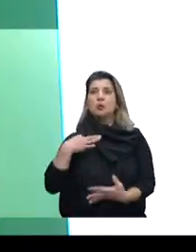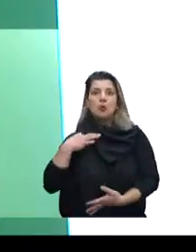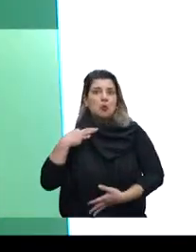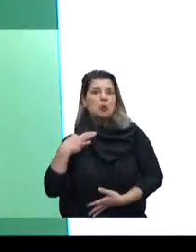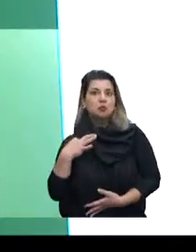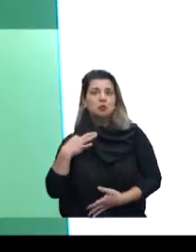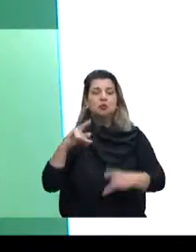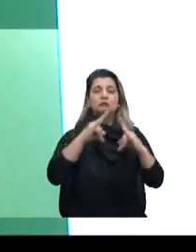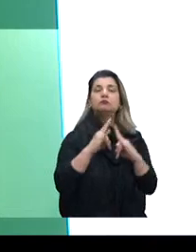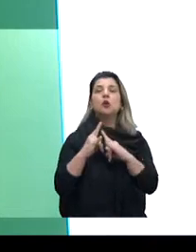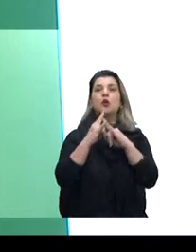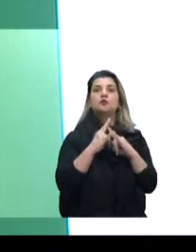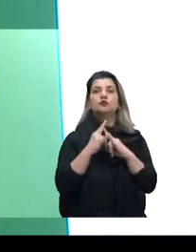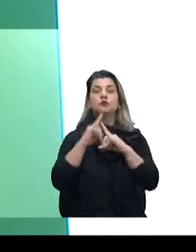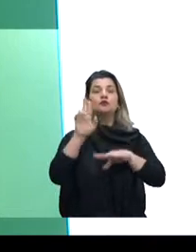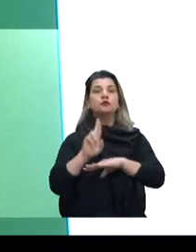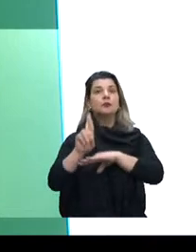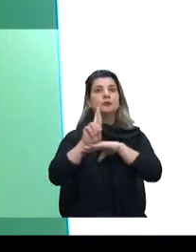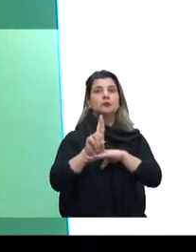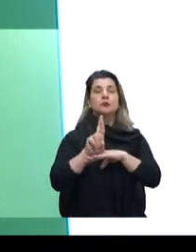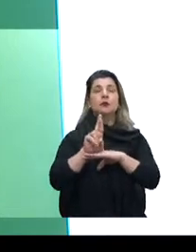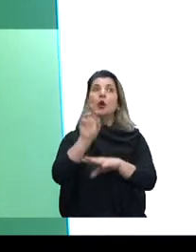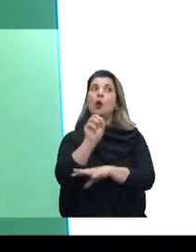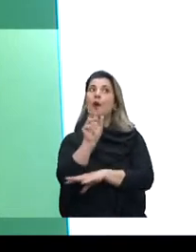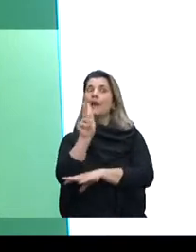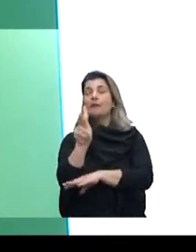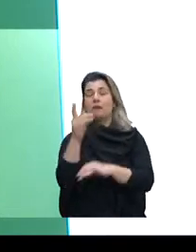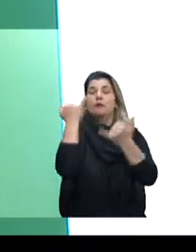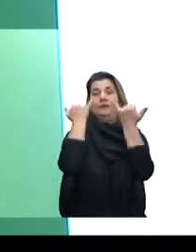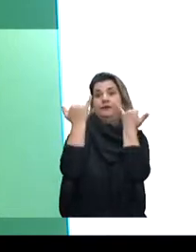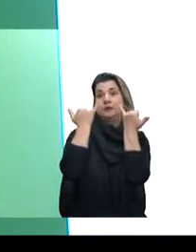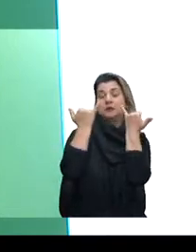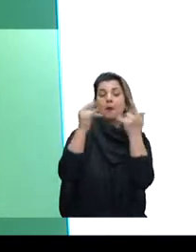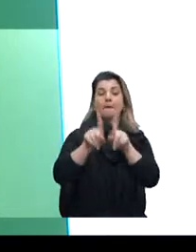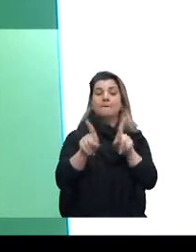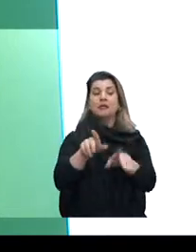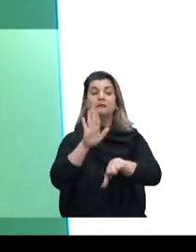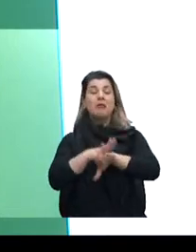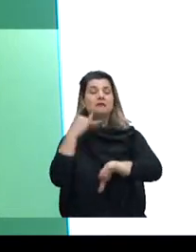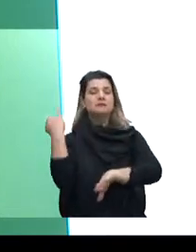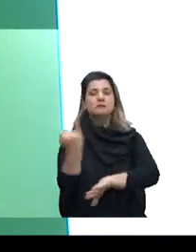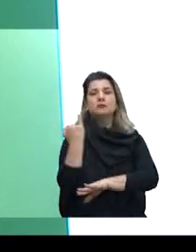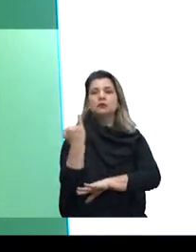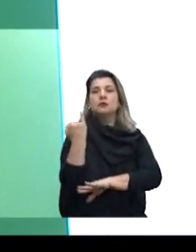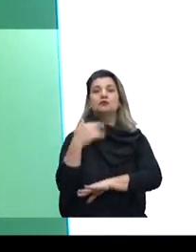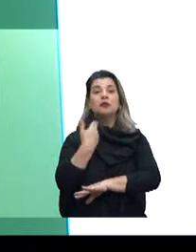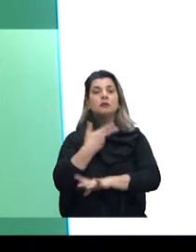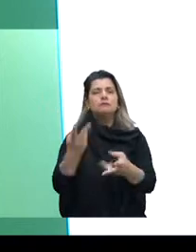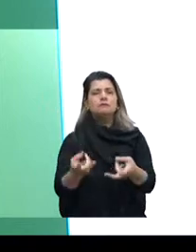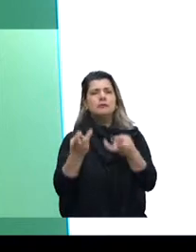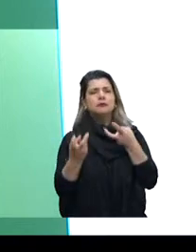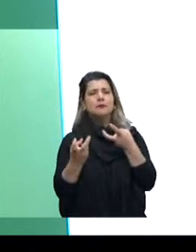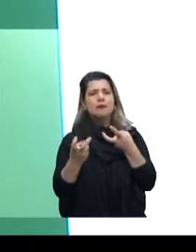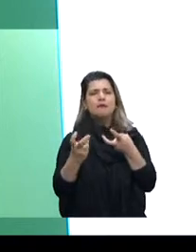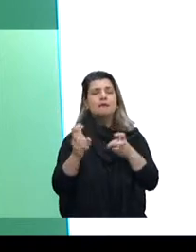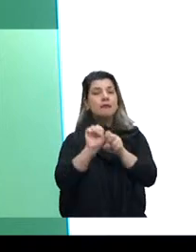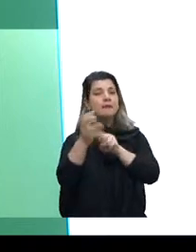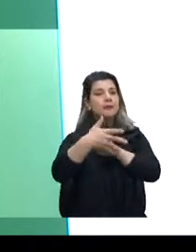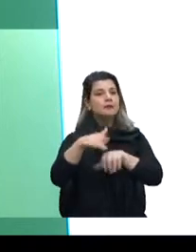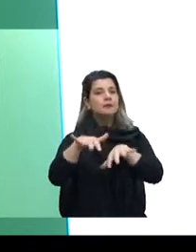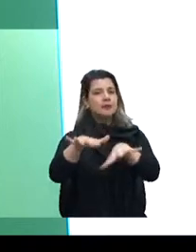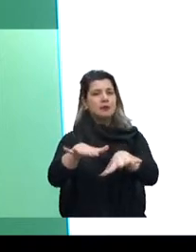nem entidade representativa. Está bem, isto é um dado. Mas o mais importante é a gente perceber que a pandemia